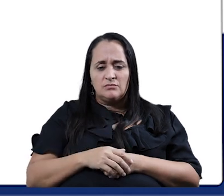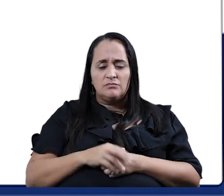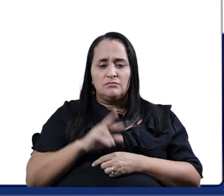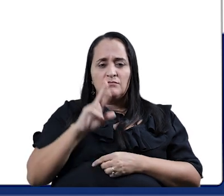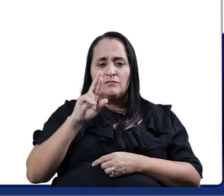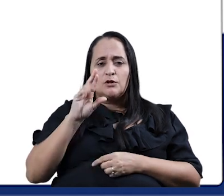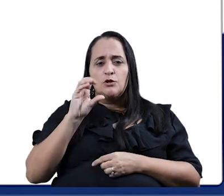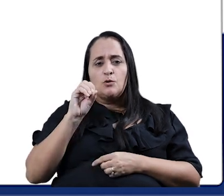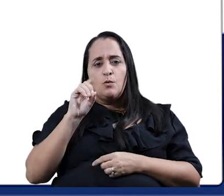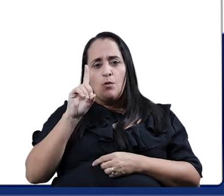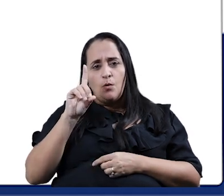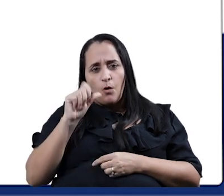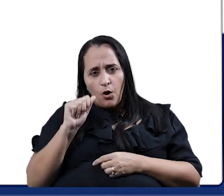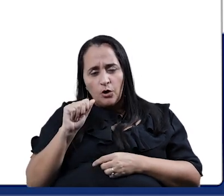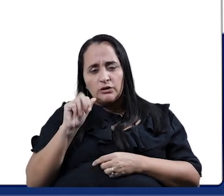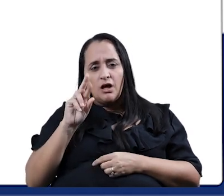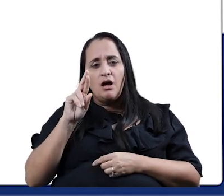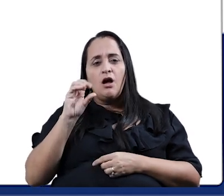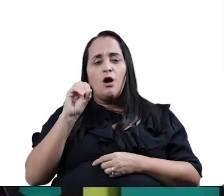Roda, roda.